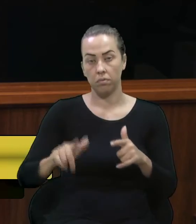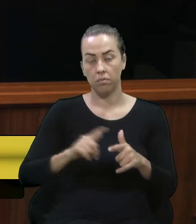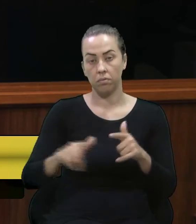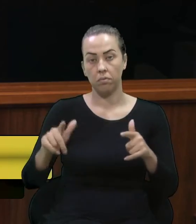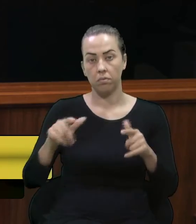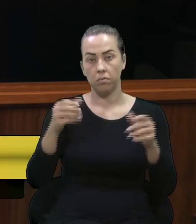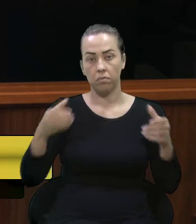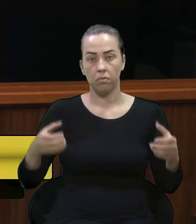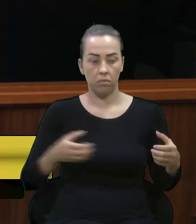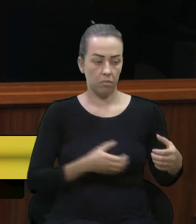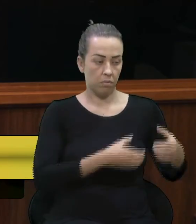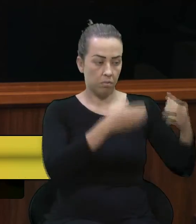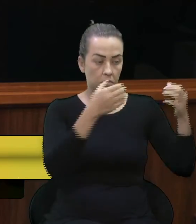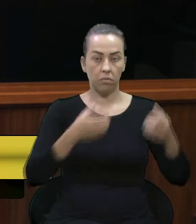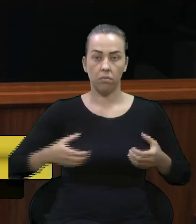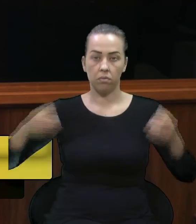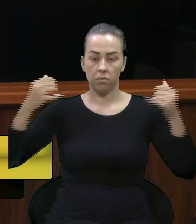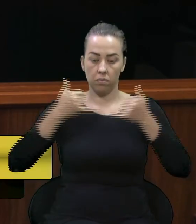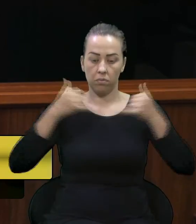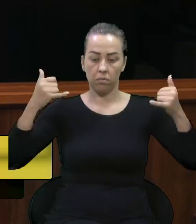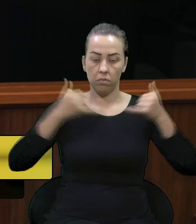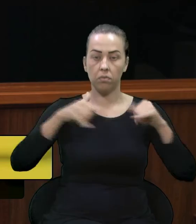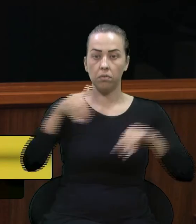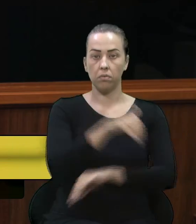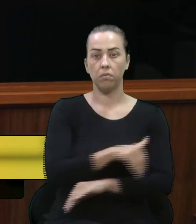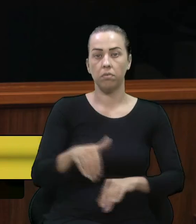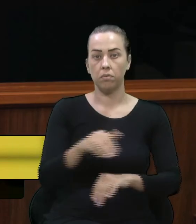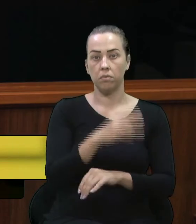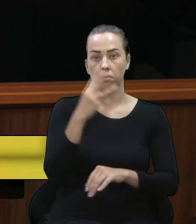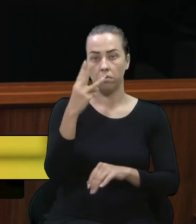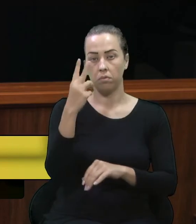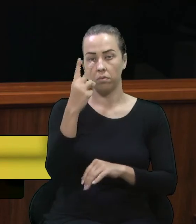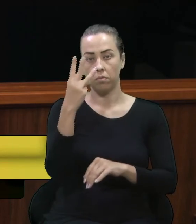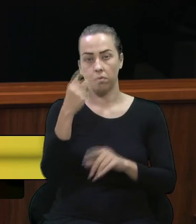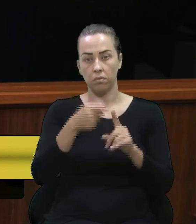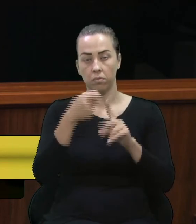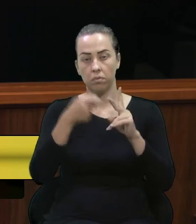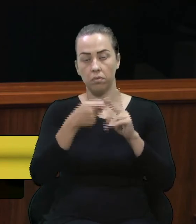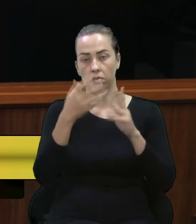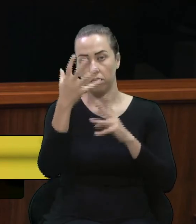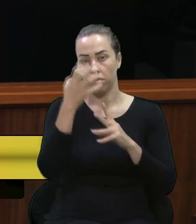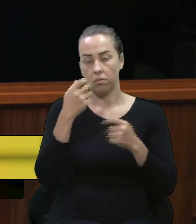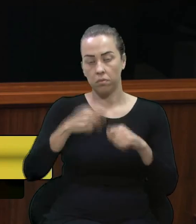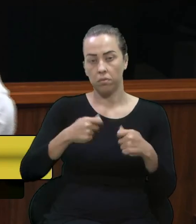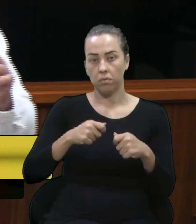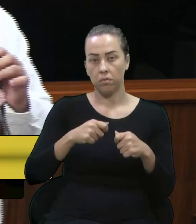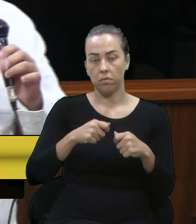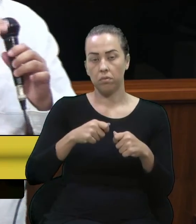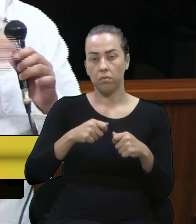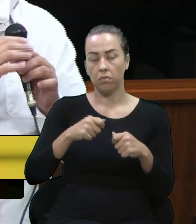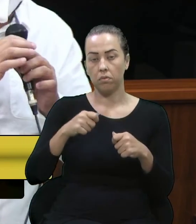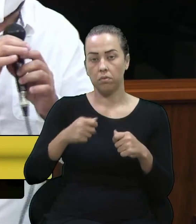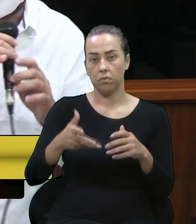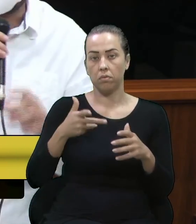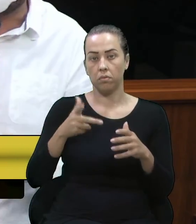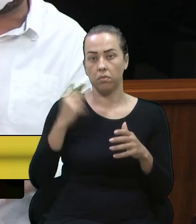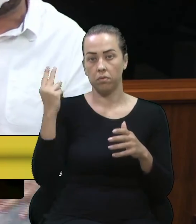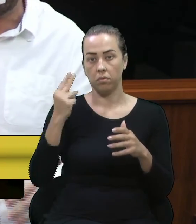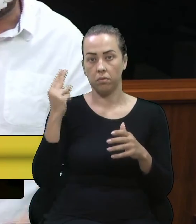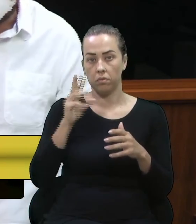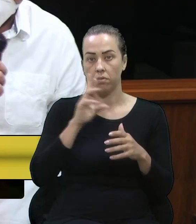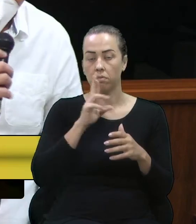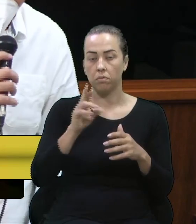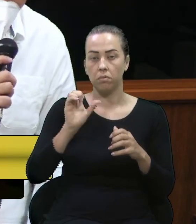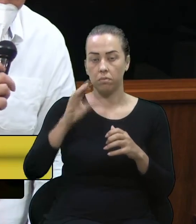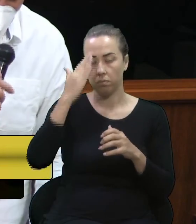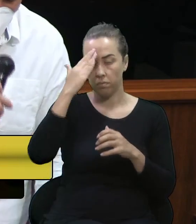postes caindo e de fios no meio da rua por dois, três meses. Então, é uma situação grave que nós precisamos de agilidade e de urgência para a solução.